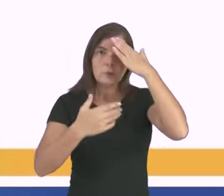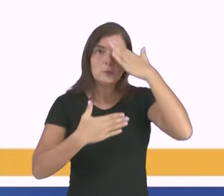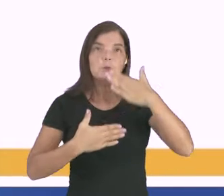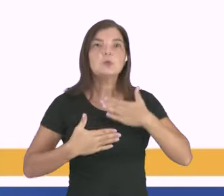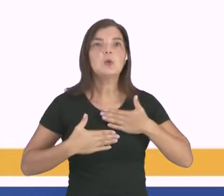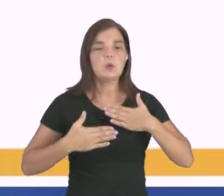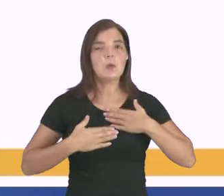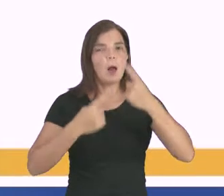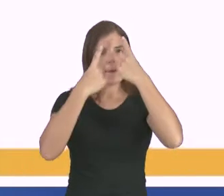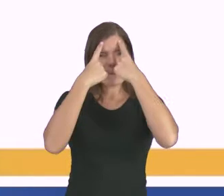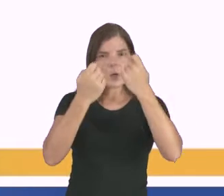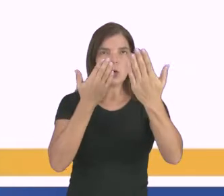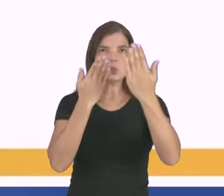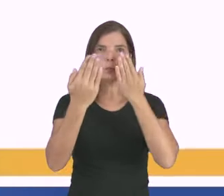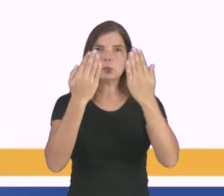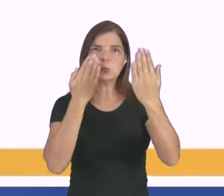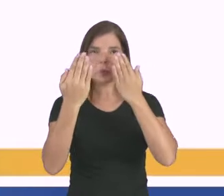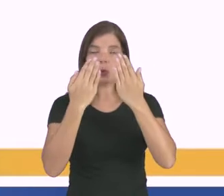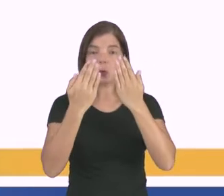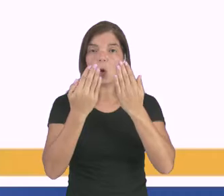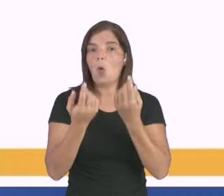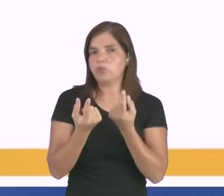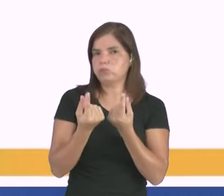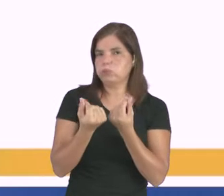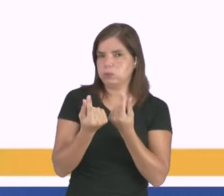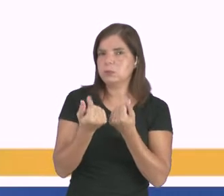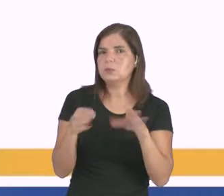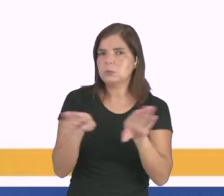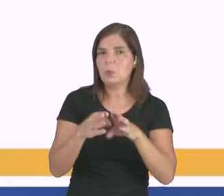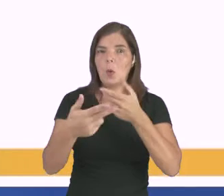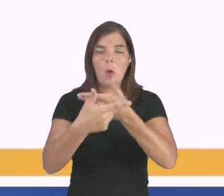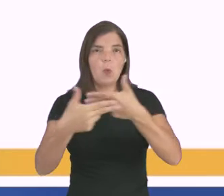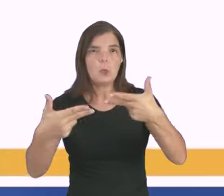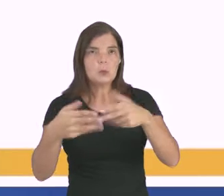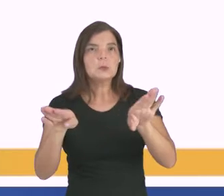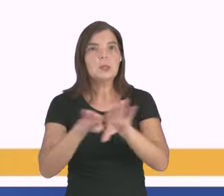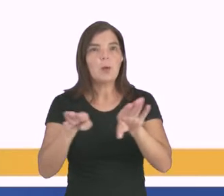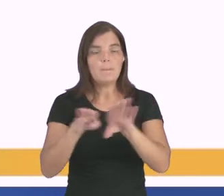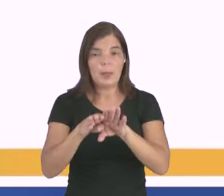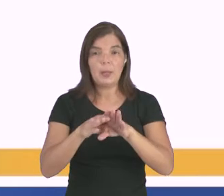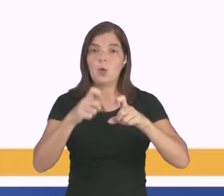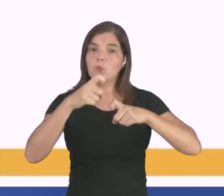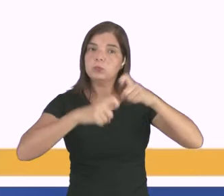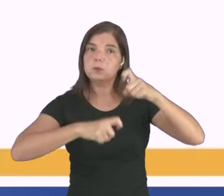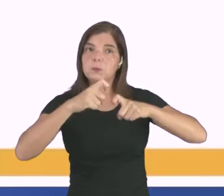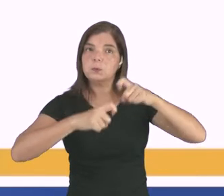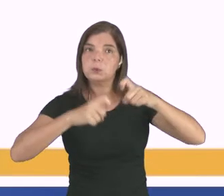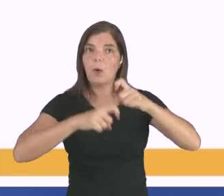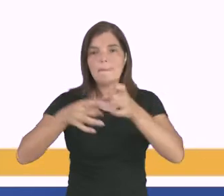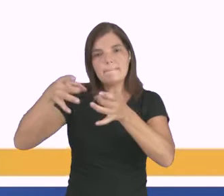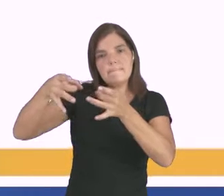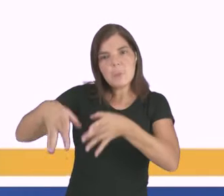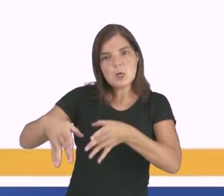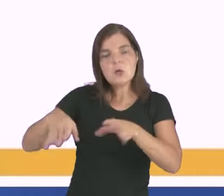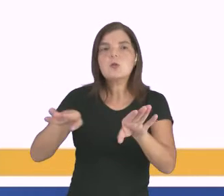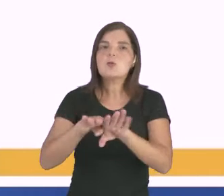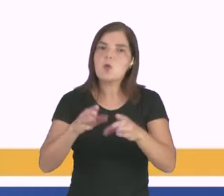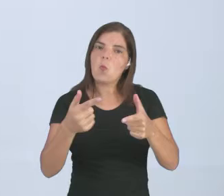violência psicológica, abusos financeiros ou material, abuso sexual, abandono e negligência.